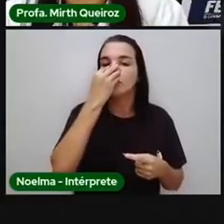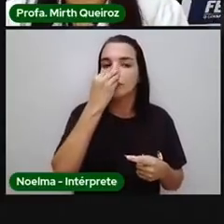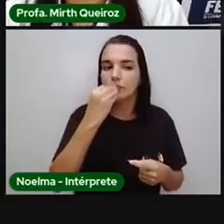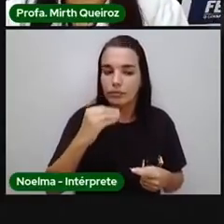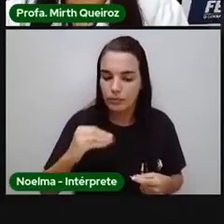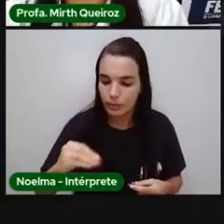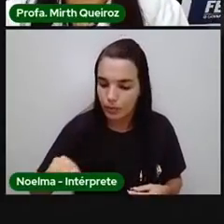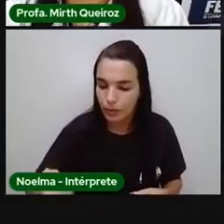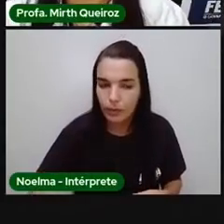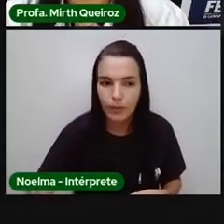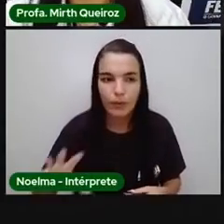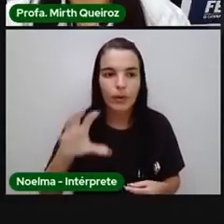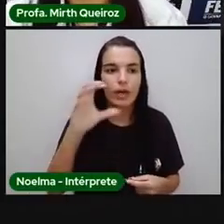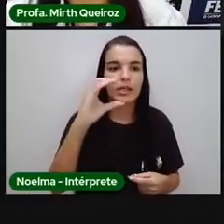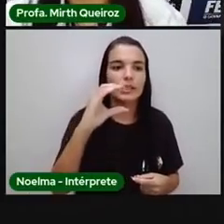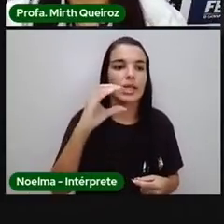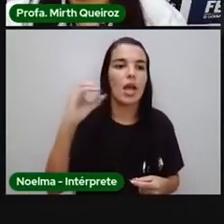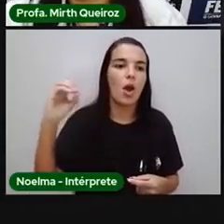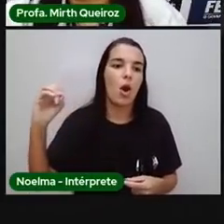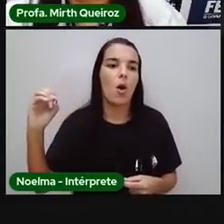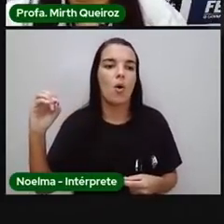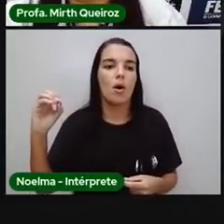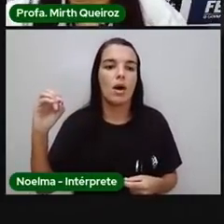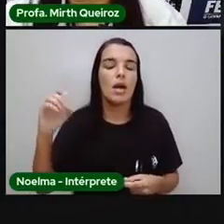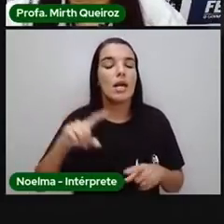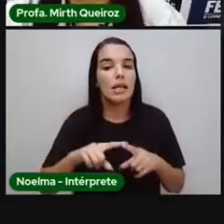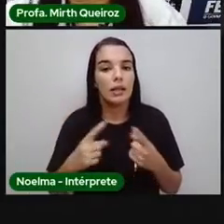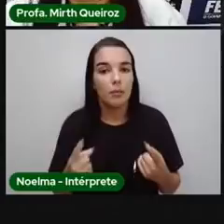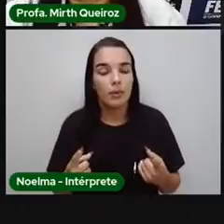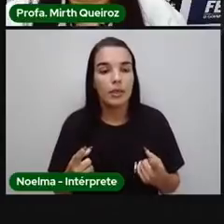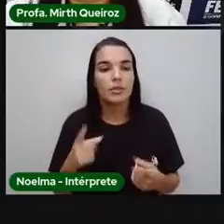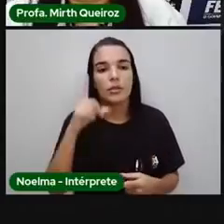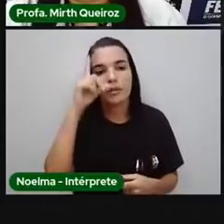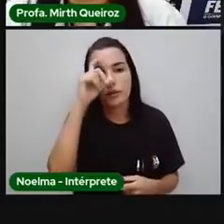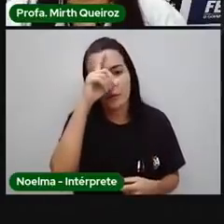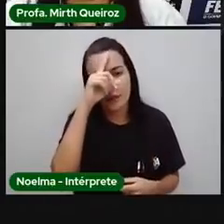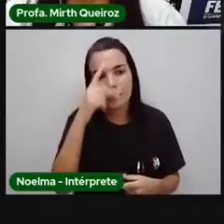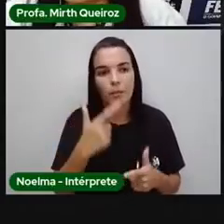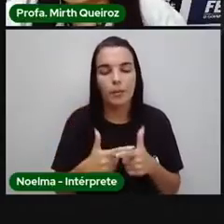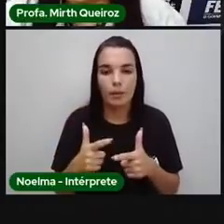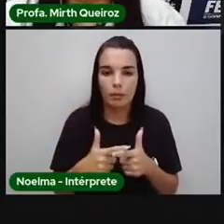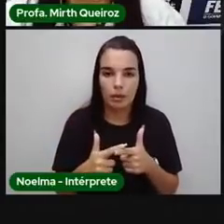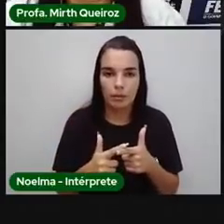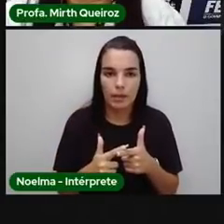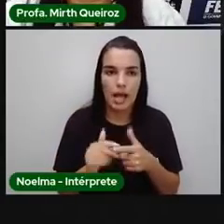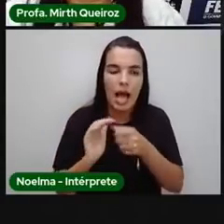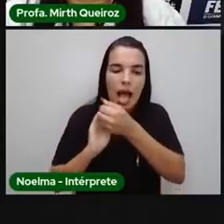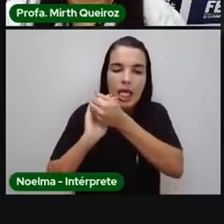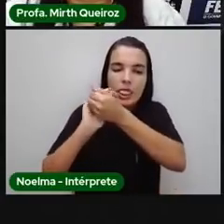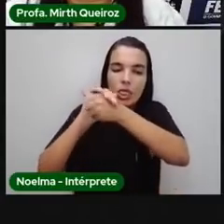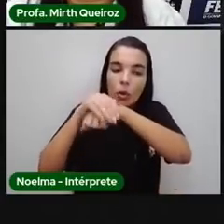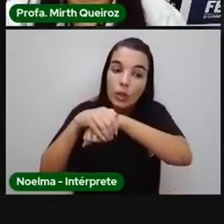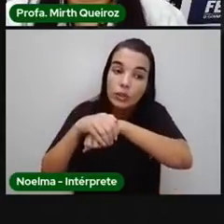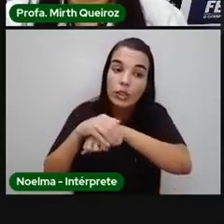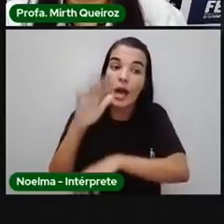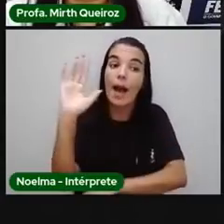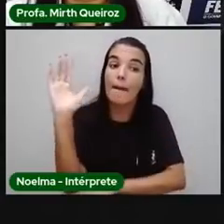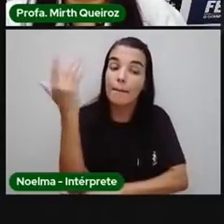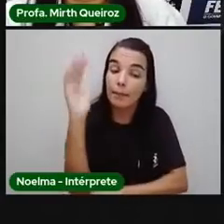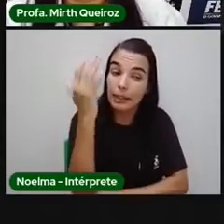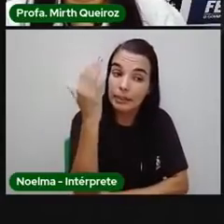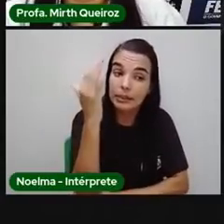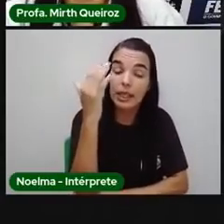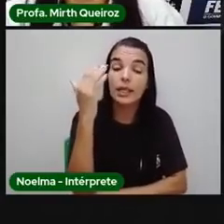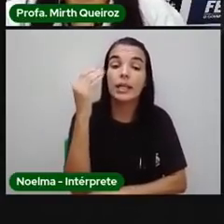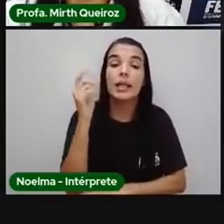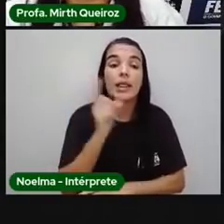oxigênio, que é o ar que precisa pra respirar, certo? E a noite, ela faz o contrário. Ela faz como